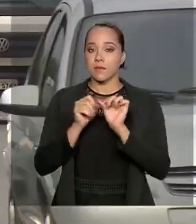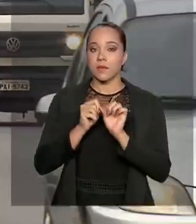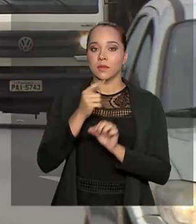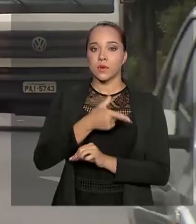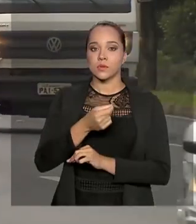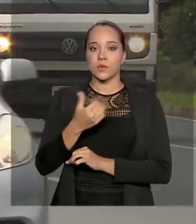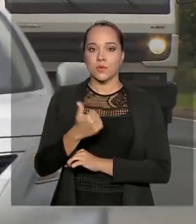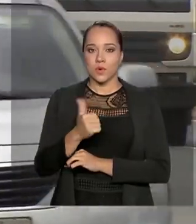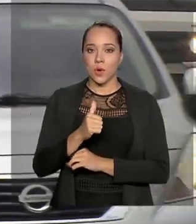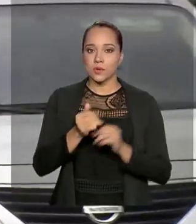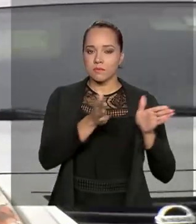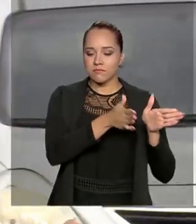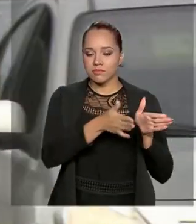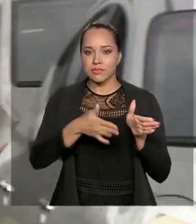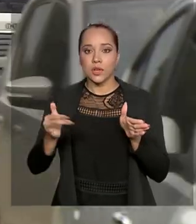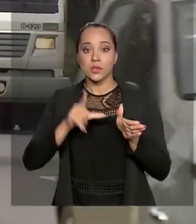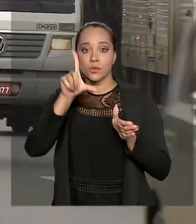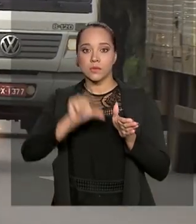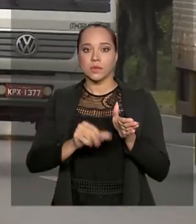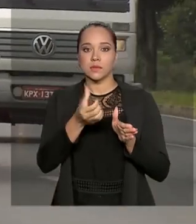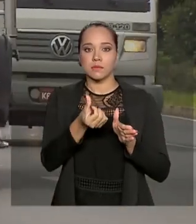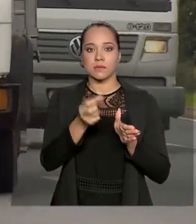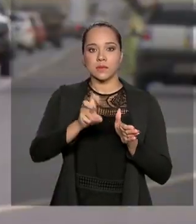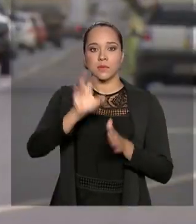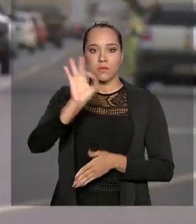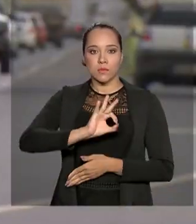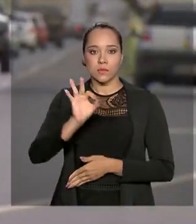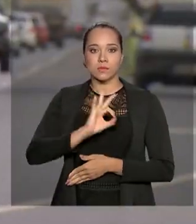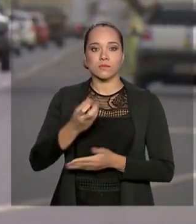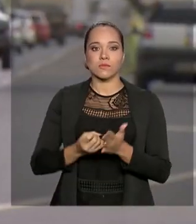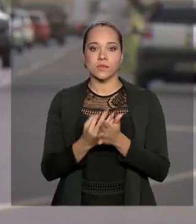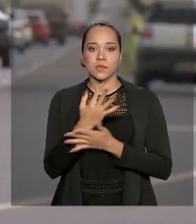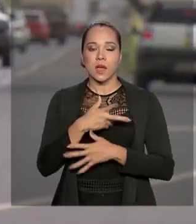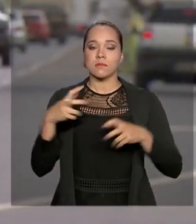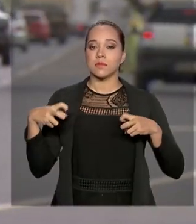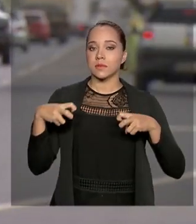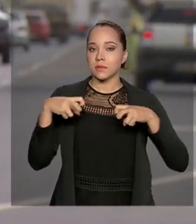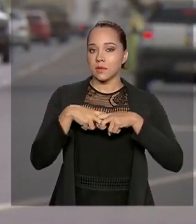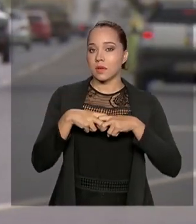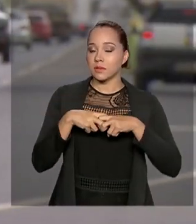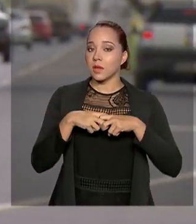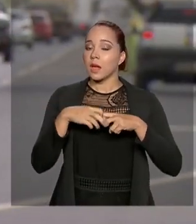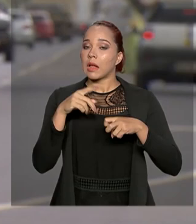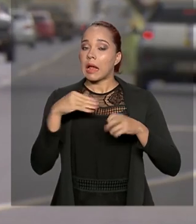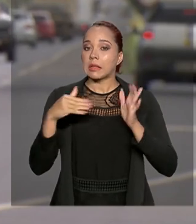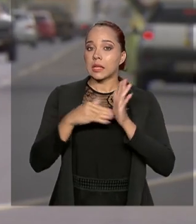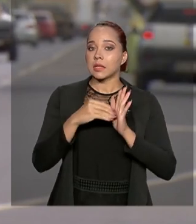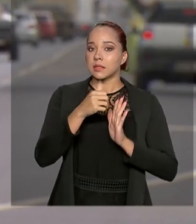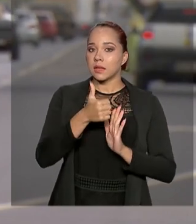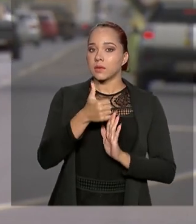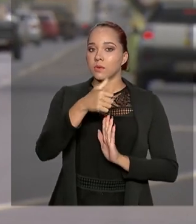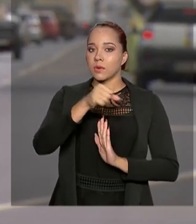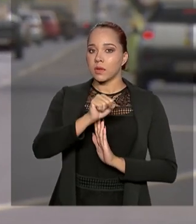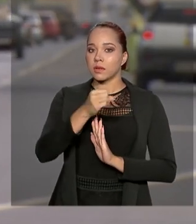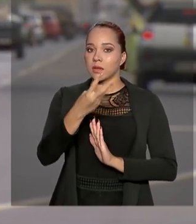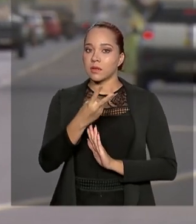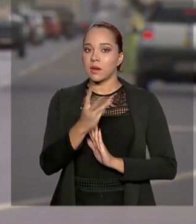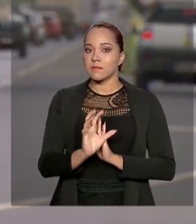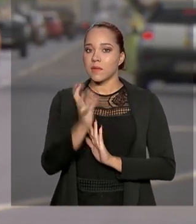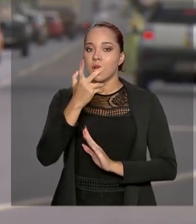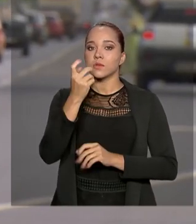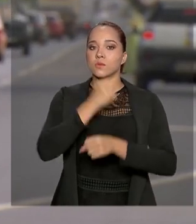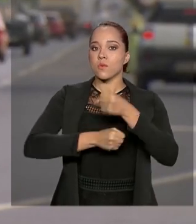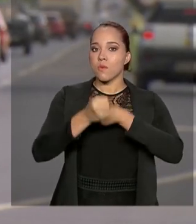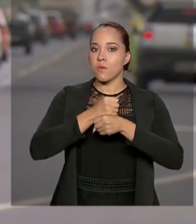e, de lá para cá, reduziu em 65% o número de acidentes, chegando a 183 casos no ano passado.